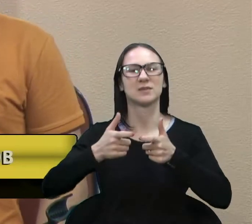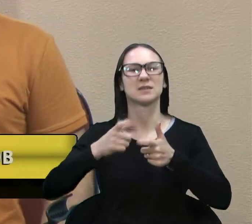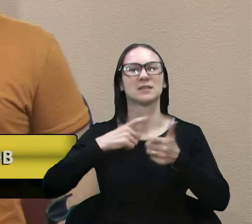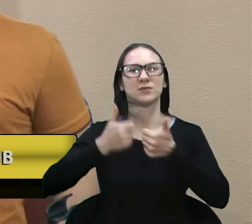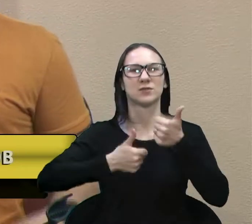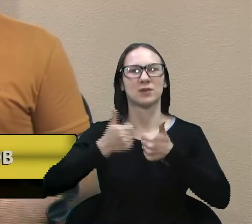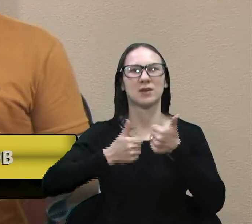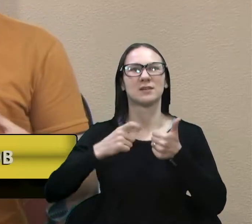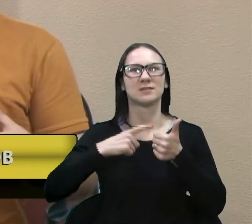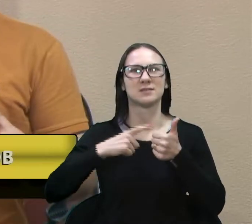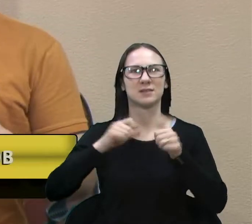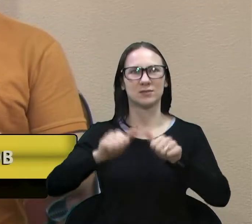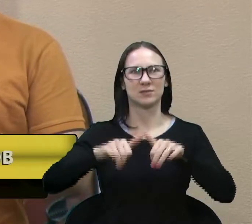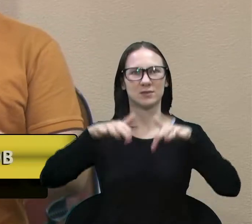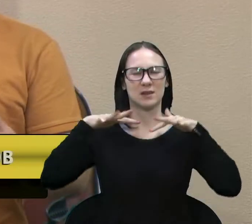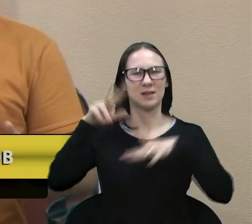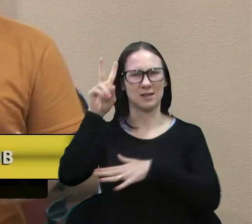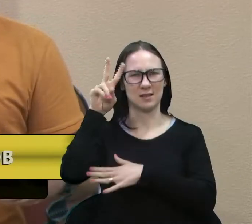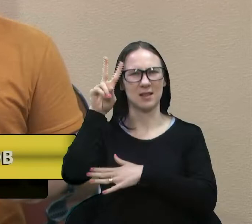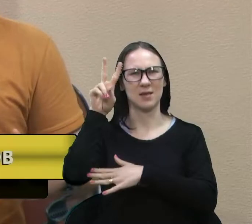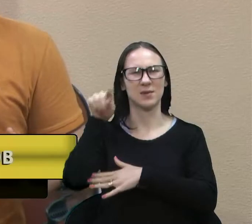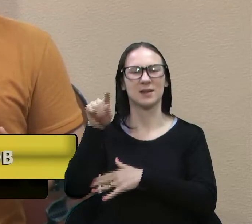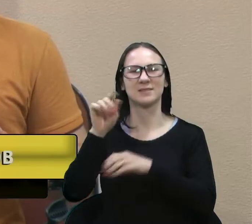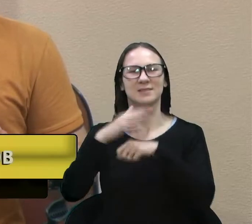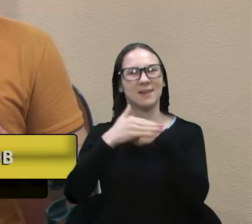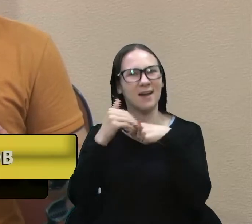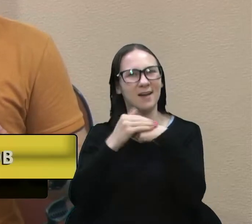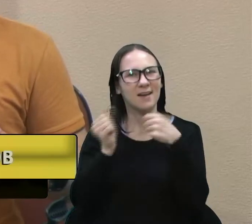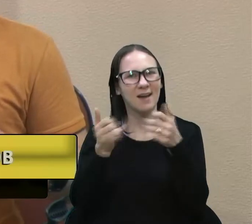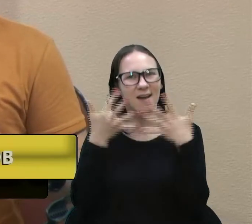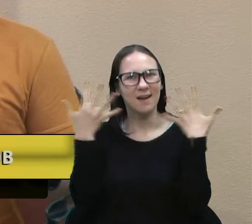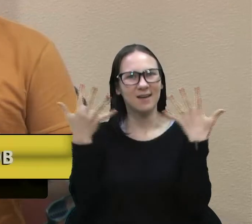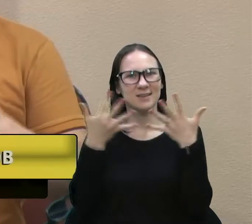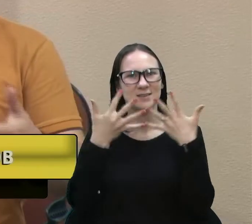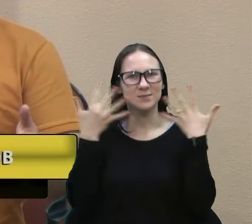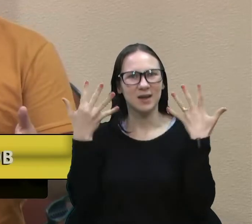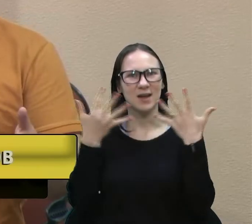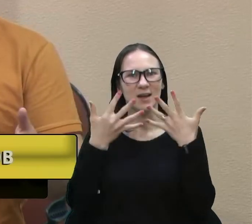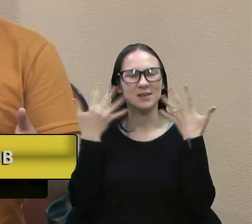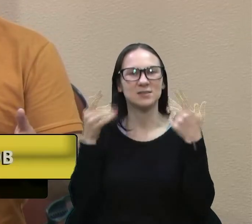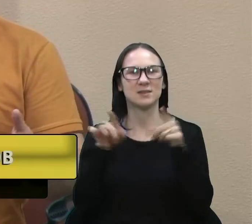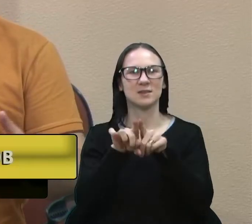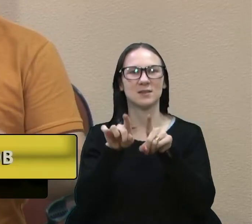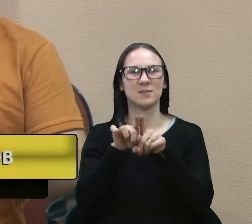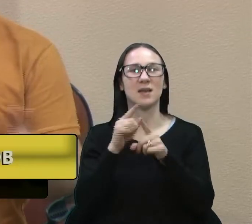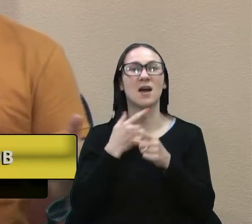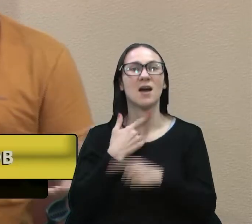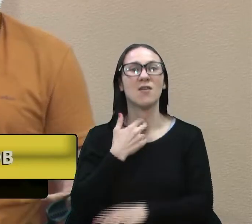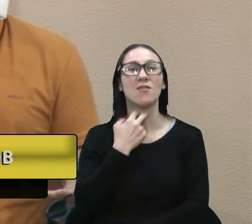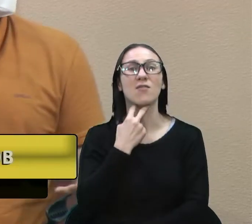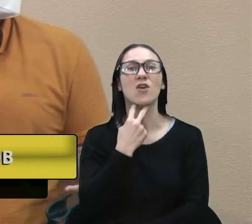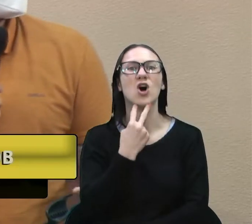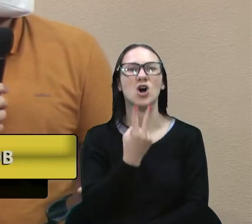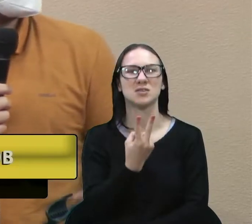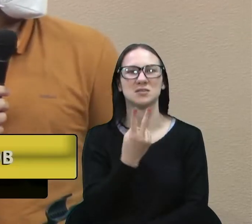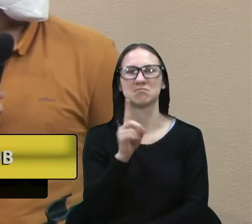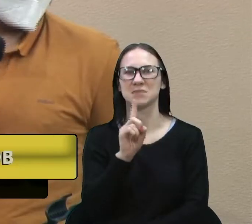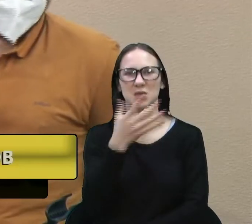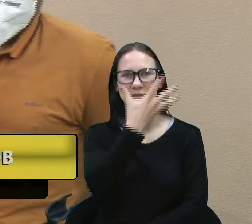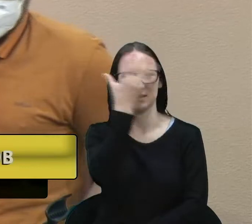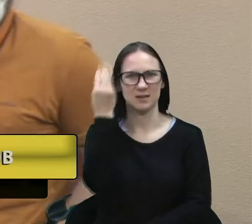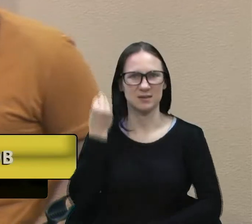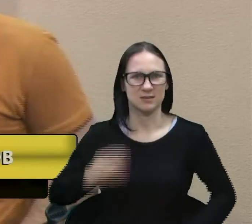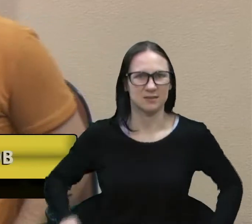Quem não lembra do Norberto carismático, a voz do Norberto, né? Ninguém vai esquecer da voz do Norberto.